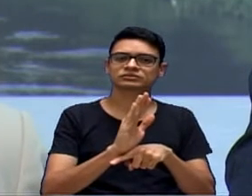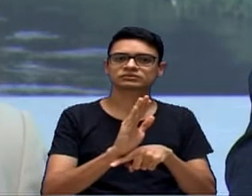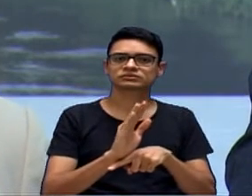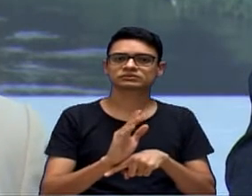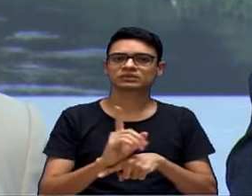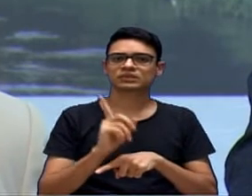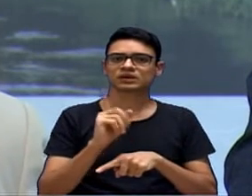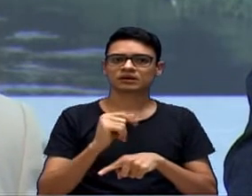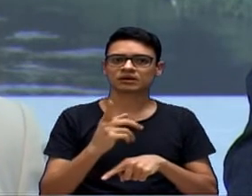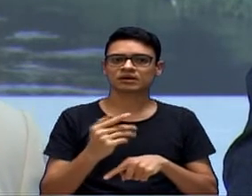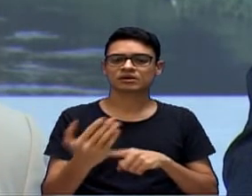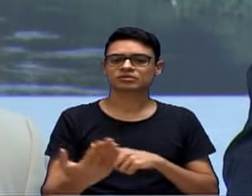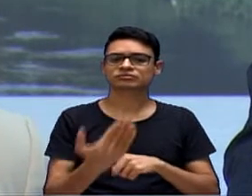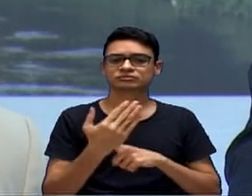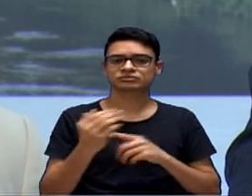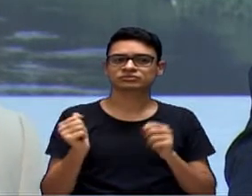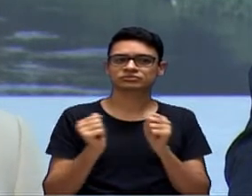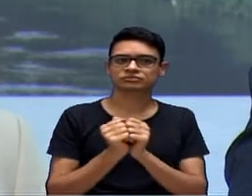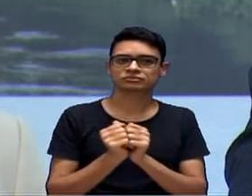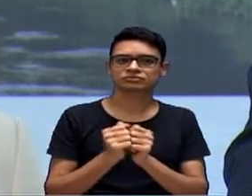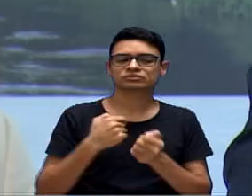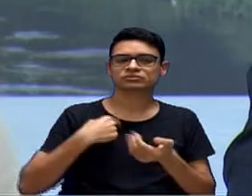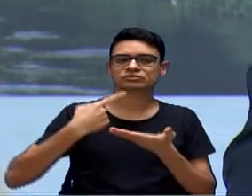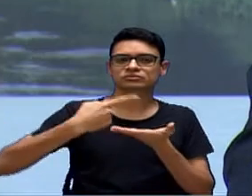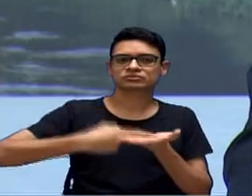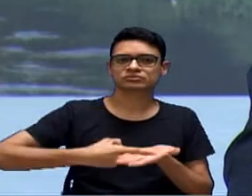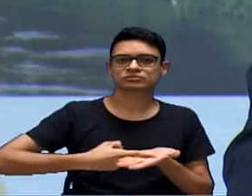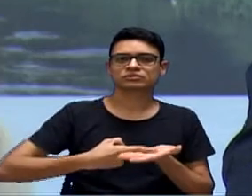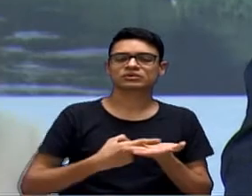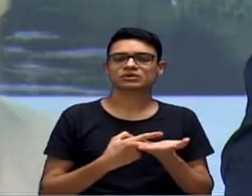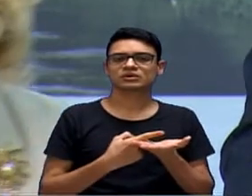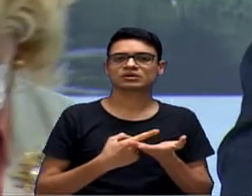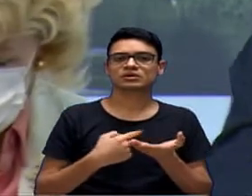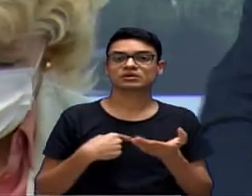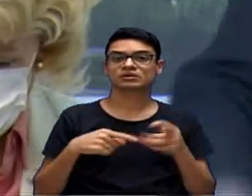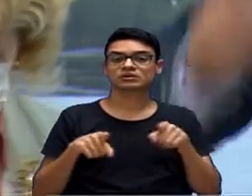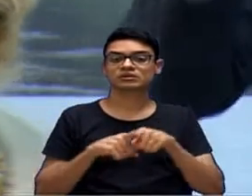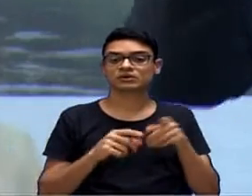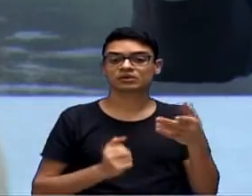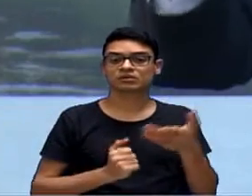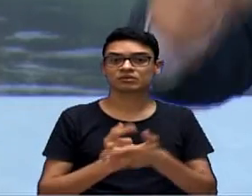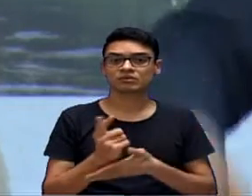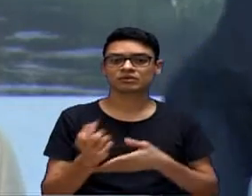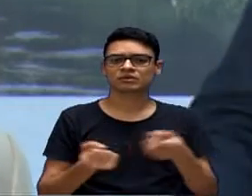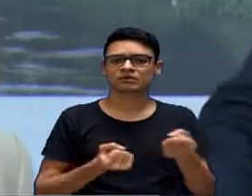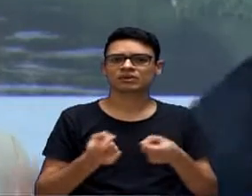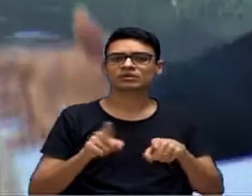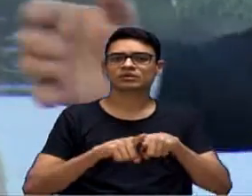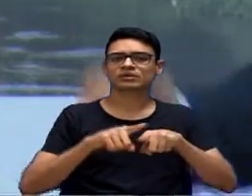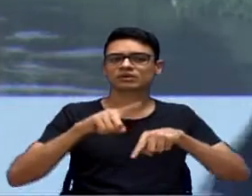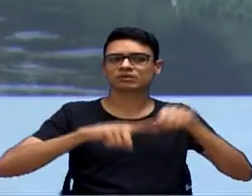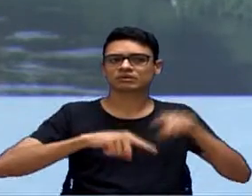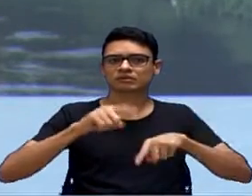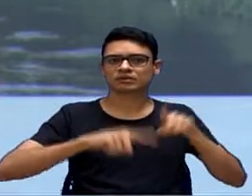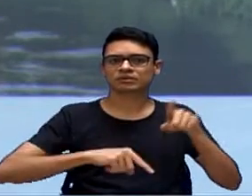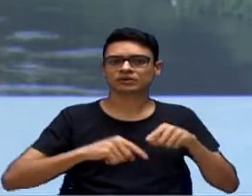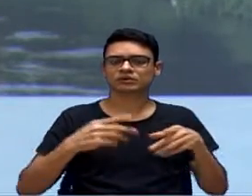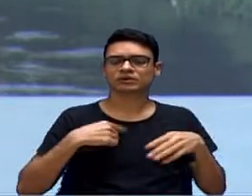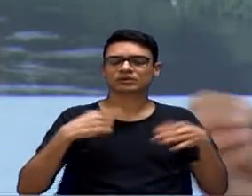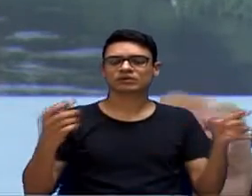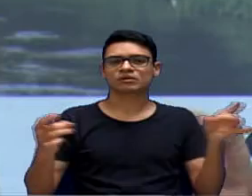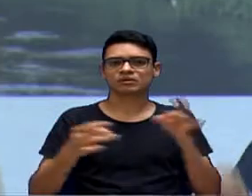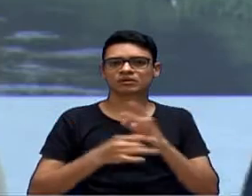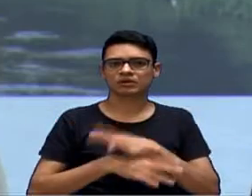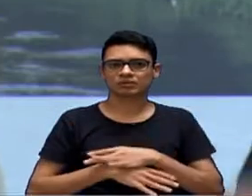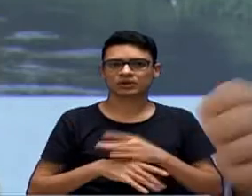movimento conservador assim como eu. E essa verba vai ser utilizada para a aquisição também de um veículo e de equipamentos. Senhor presidente, assim eu encerro.